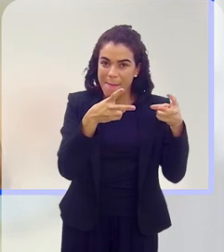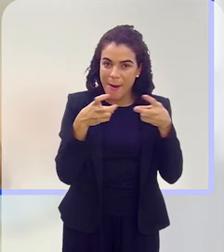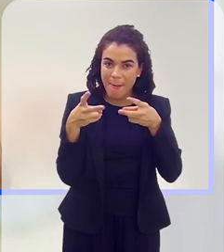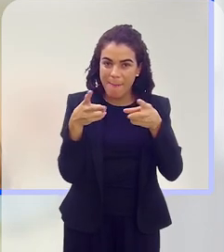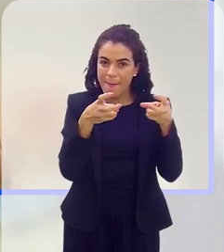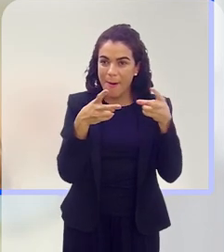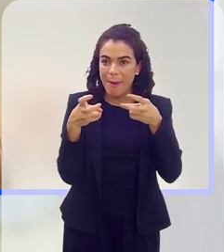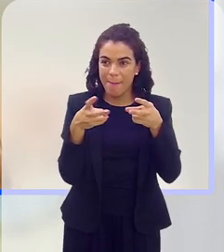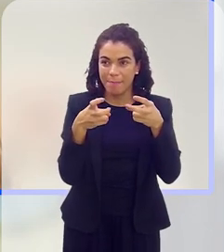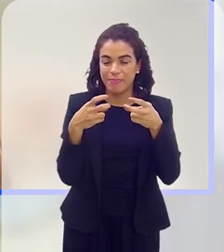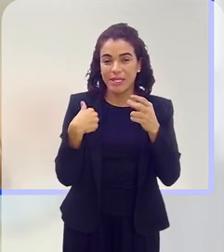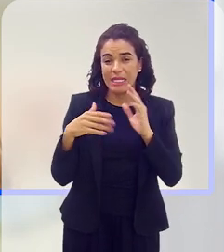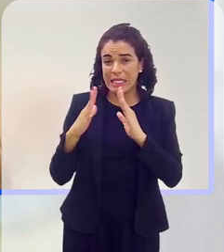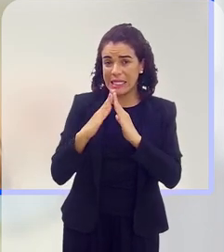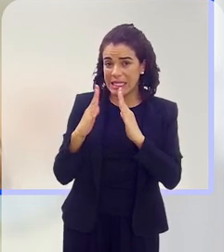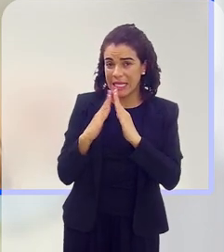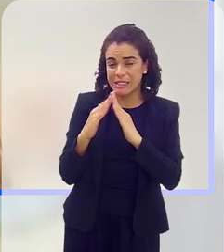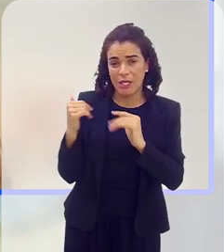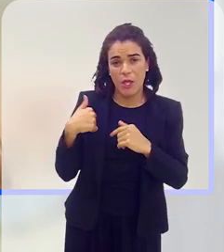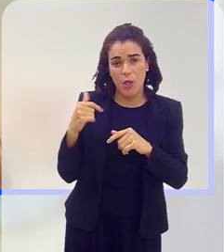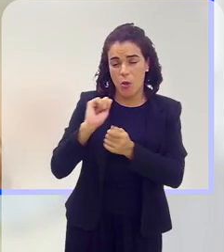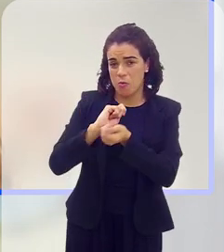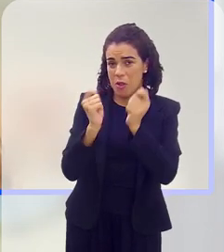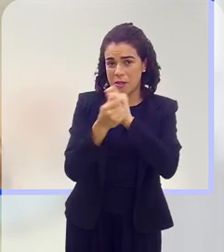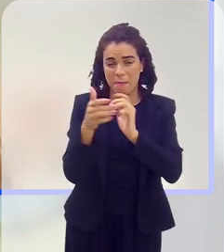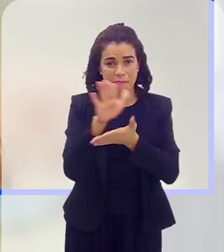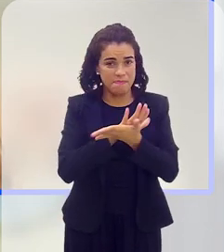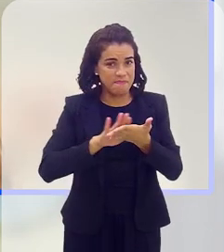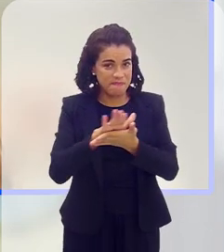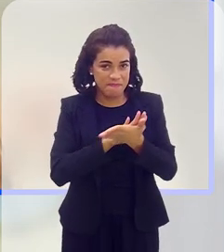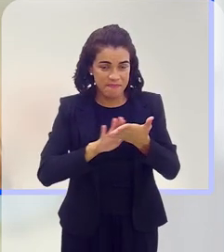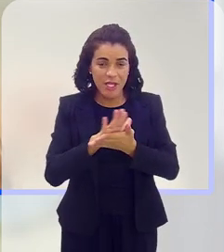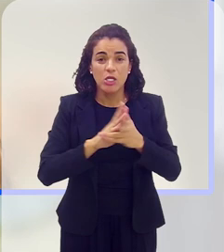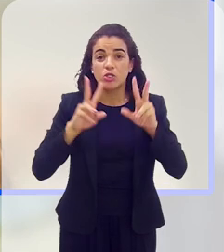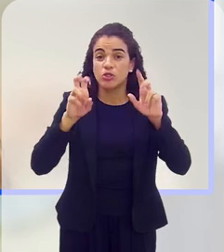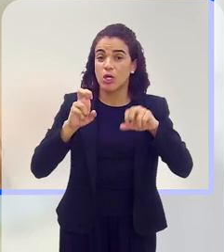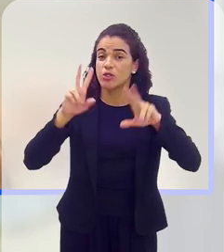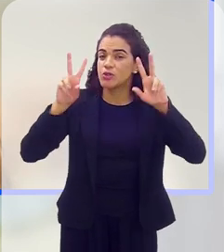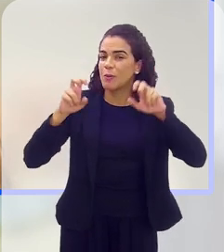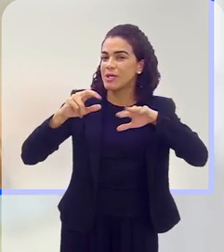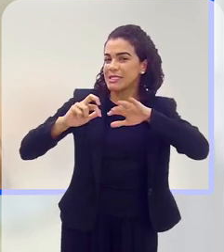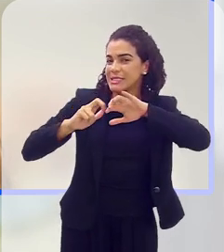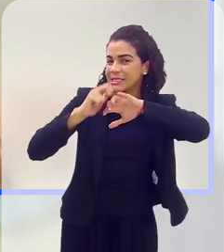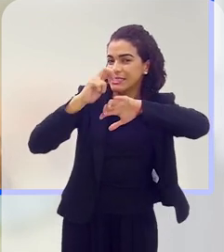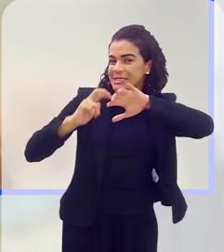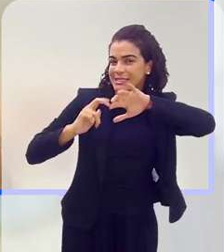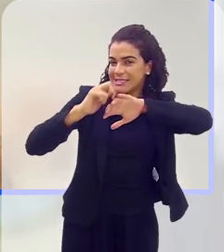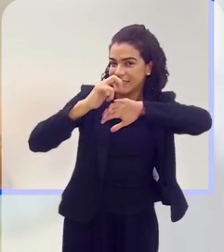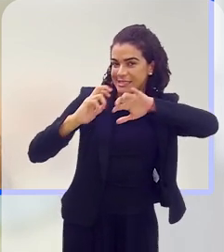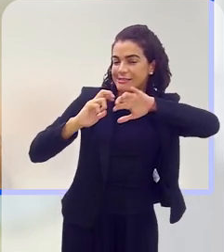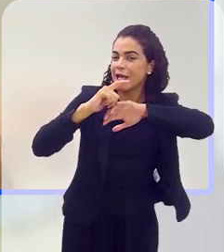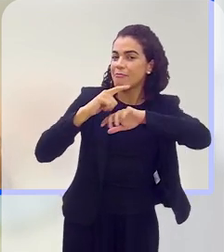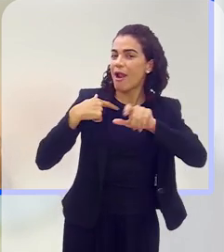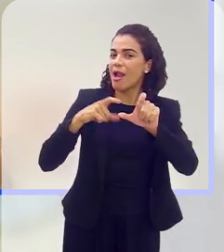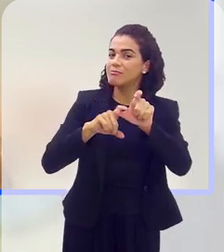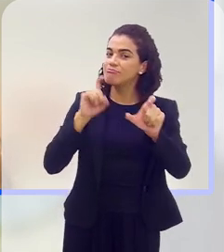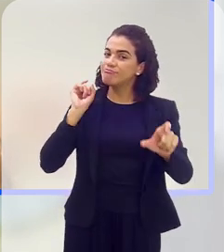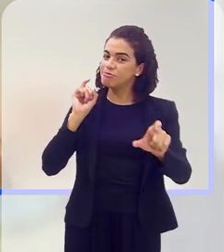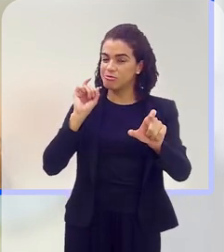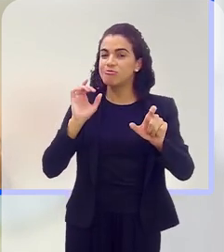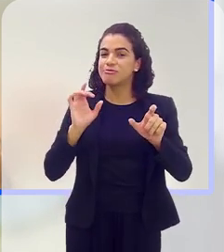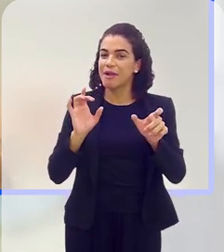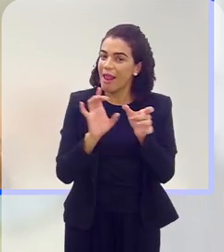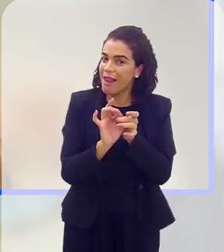né? Mas, assim, eu, dentro de casa, não fiz nenhuma adaptação, a não ser a questão de escada mesmo, para ela subir, né? Ter a autonomia